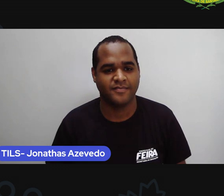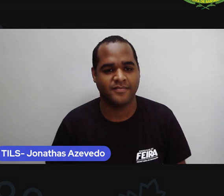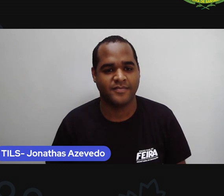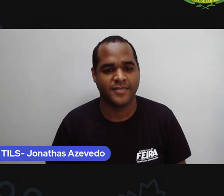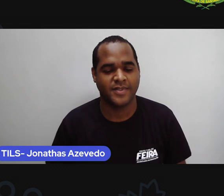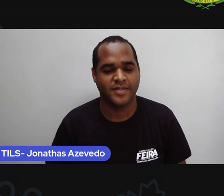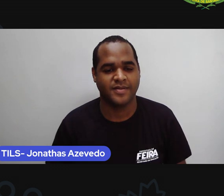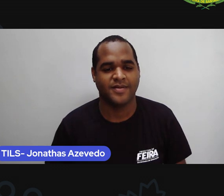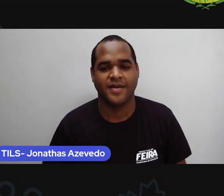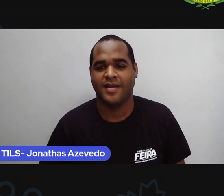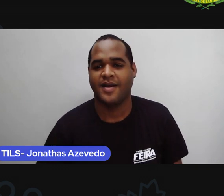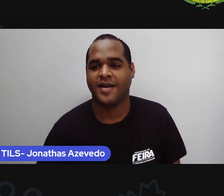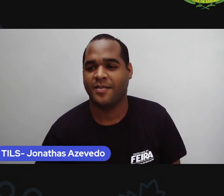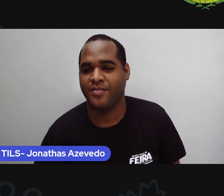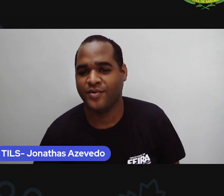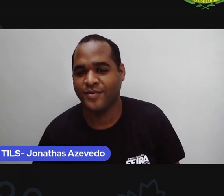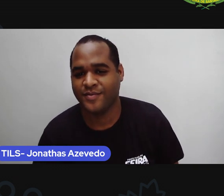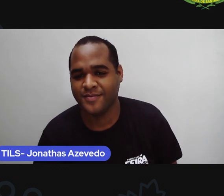acabou